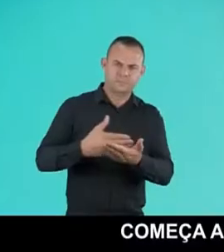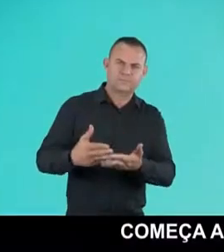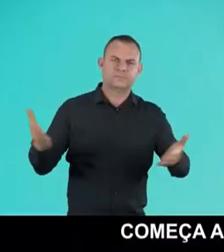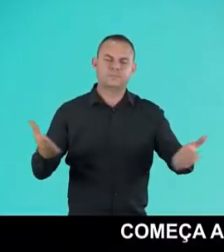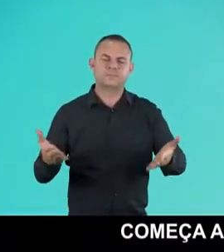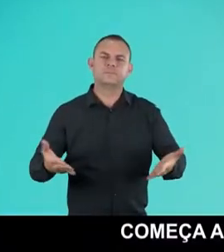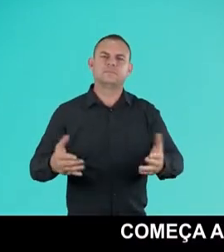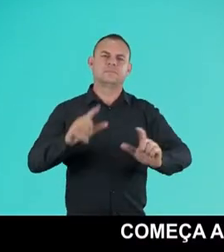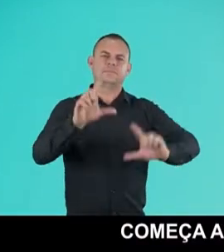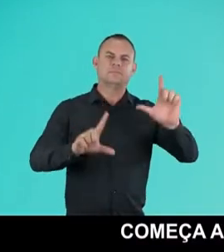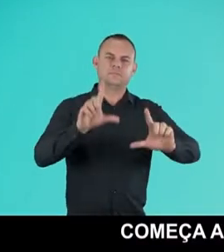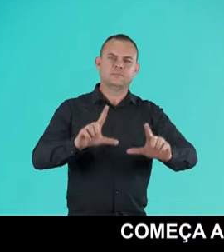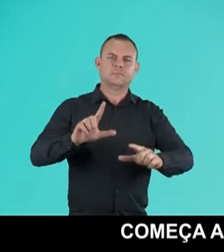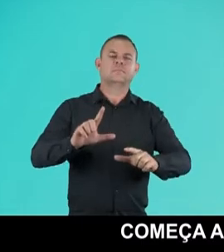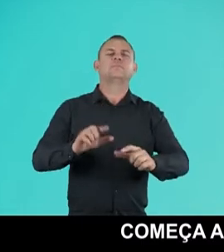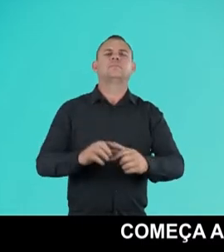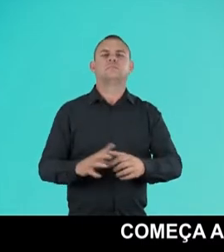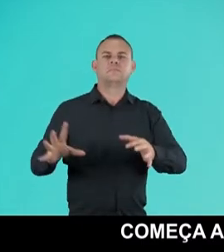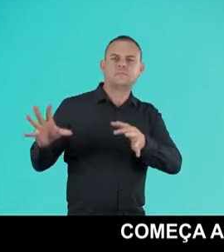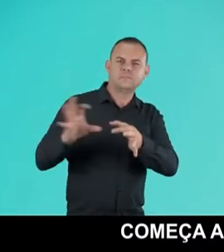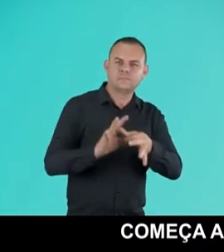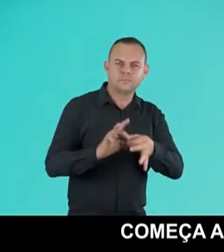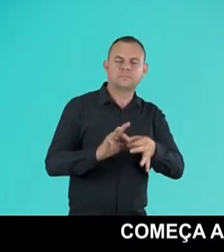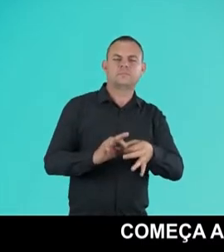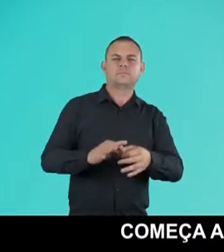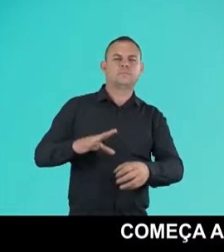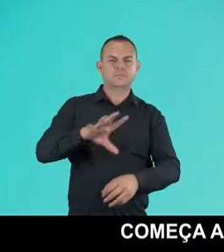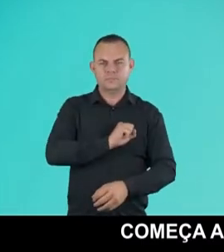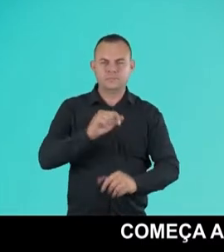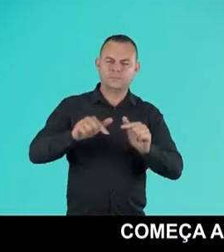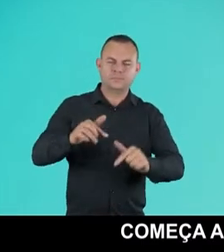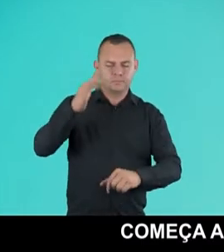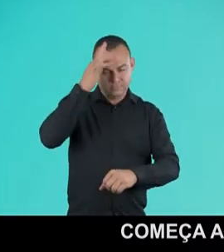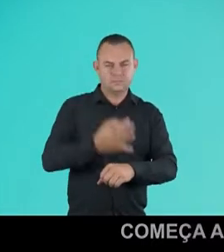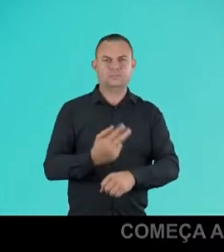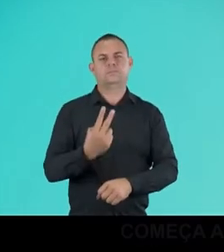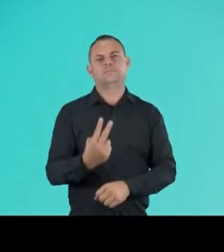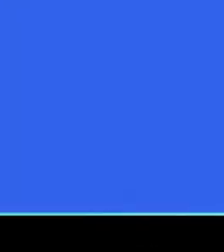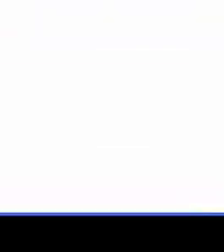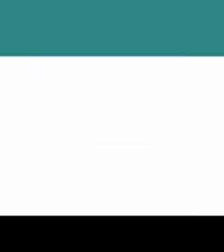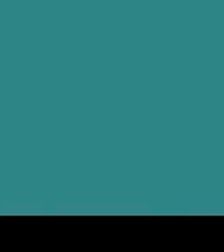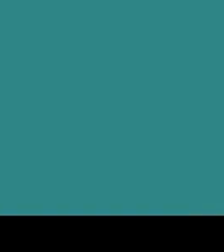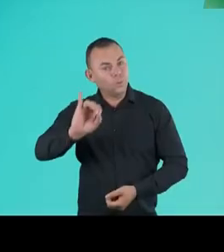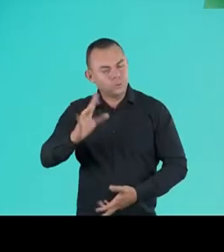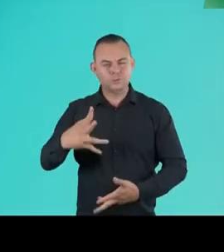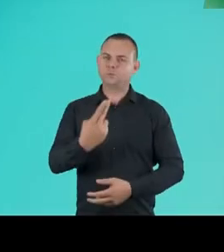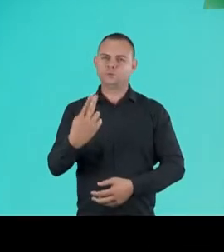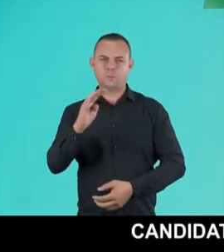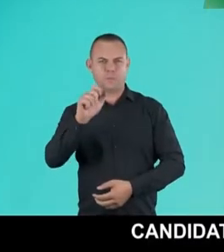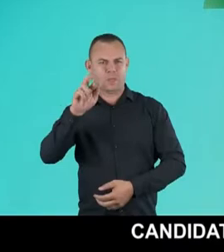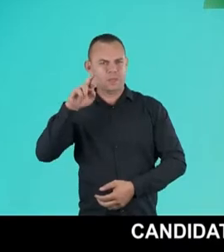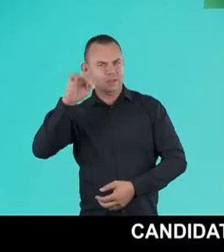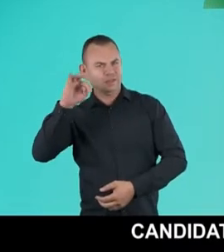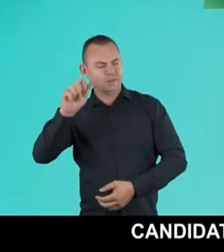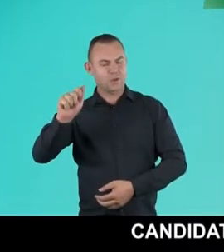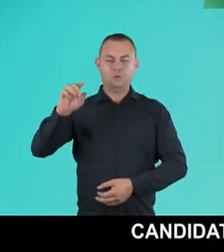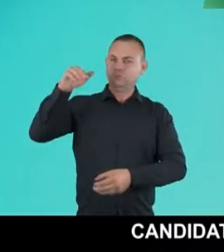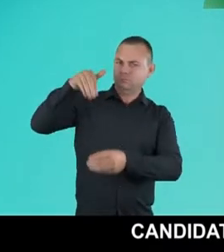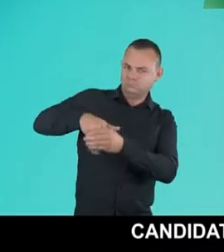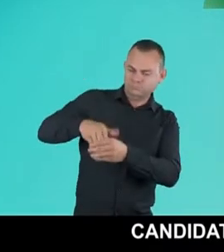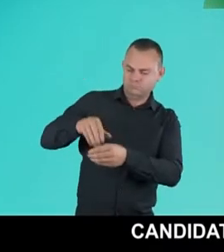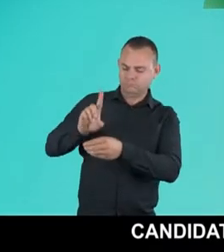governador. Começa agora o programa da coligação Amor, Trabalho e Fé 2. Olá, sou o Baratão,